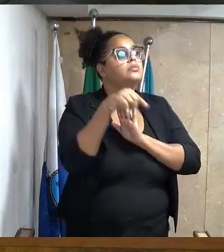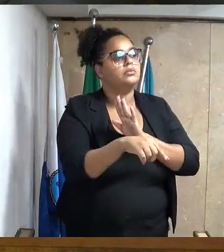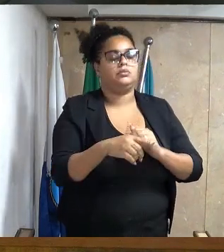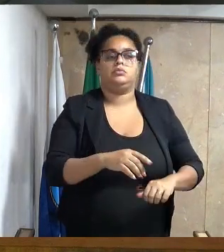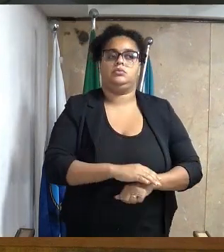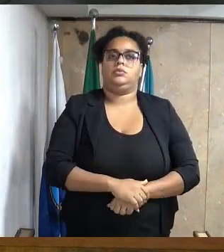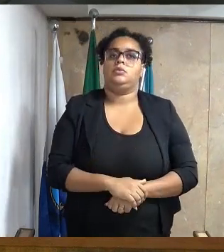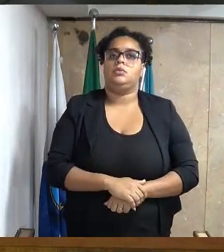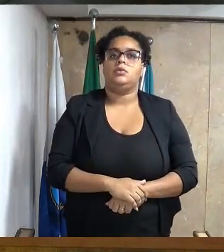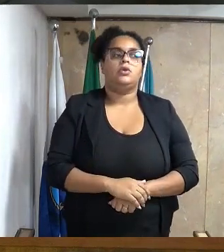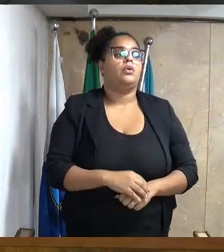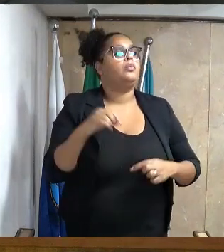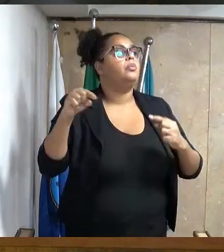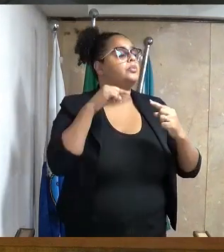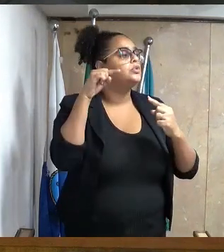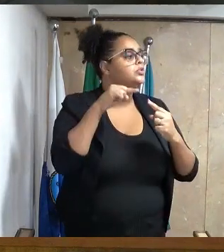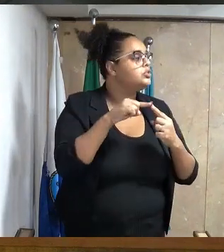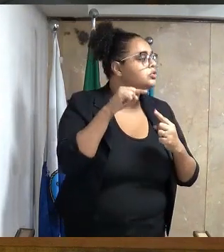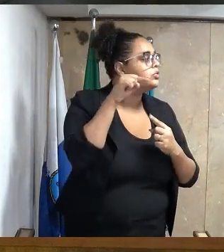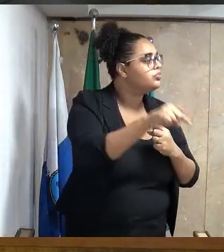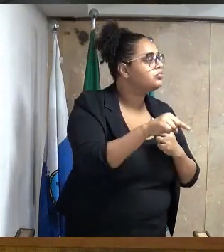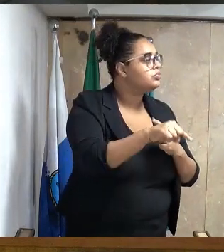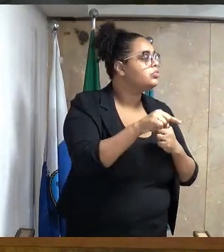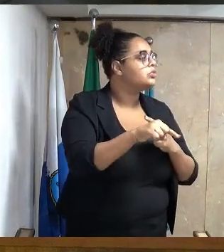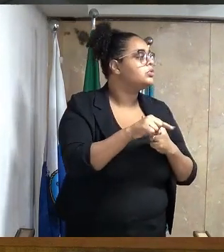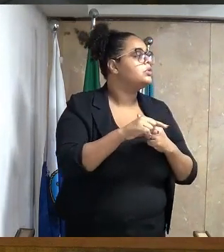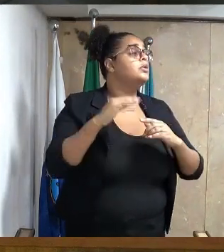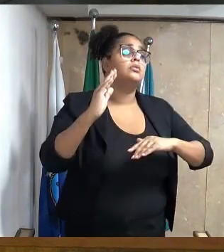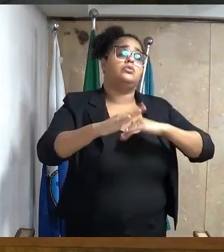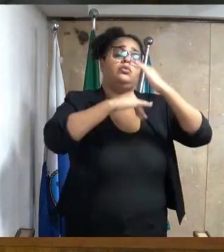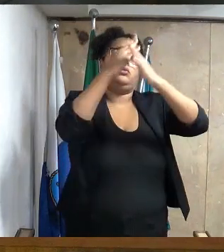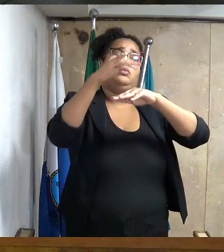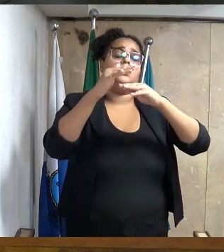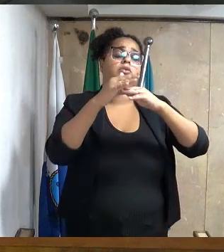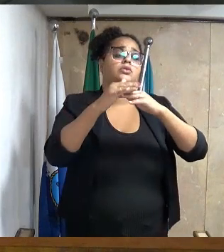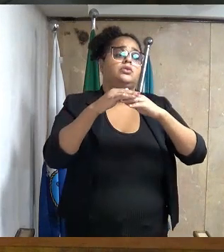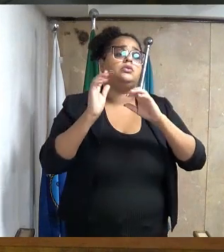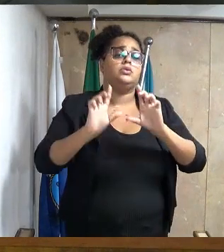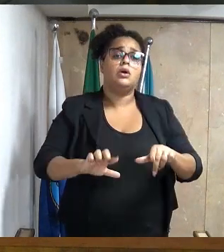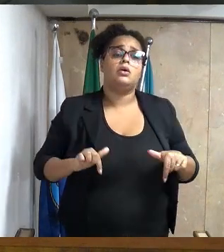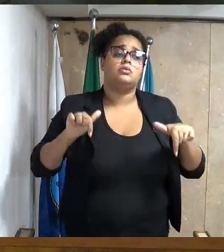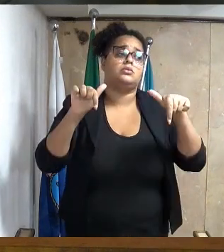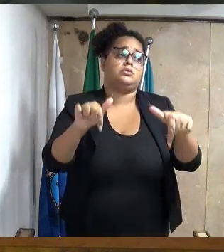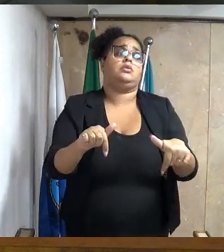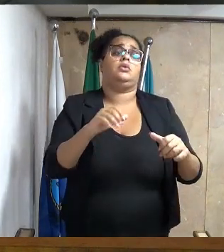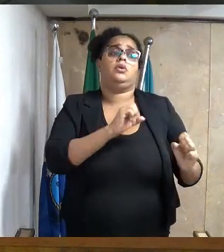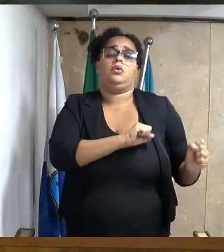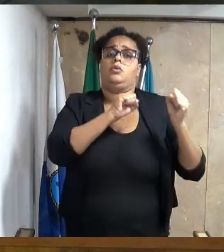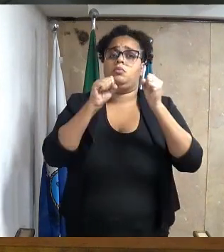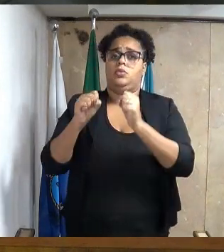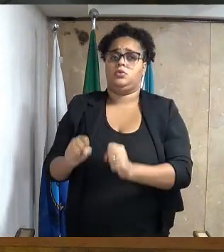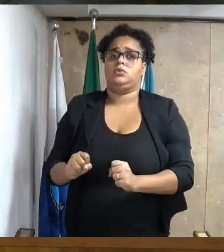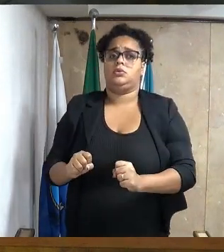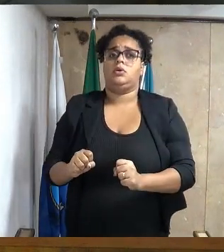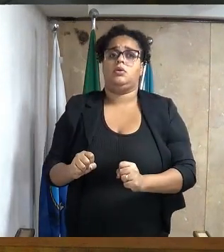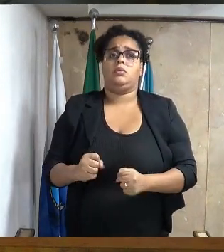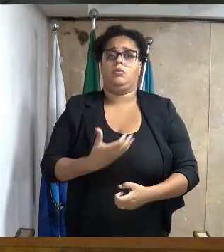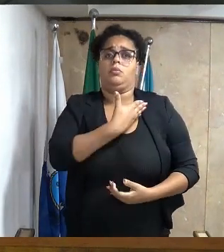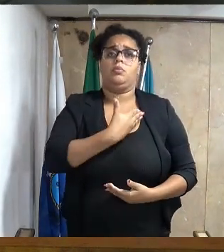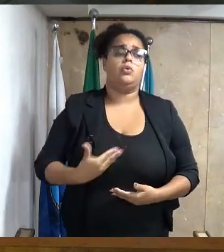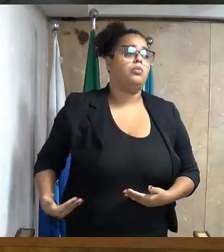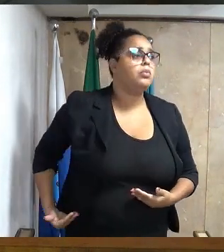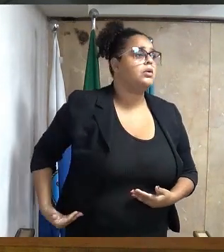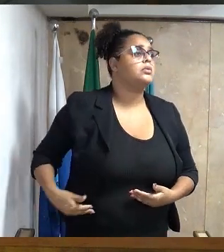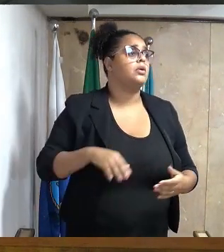sustentável, cujos objetivos são, mediante desenvolvimento de ações integradas com o poder público,